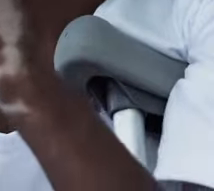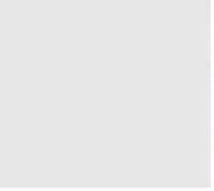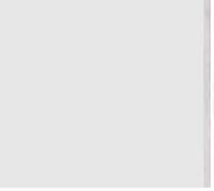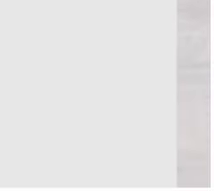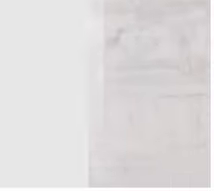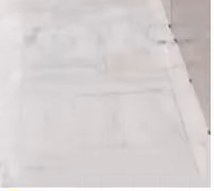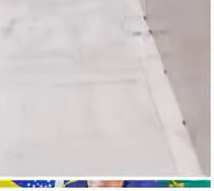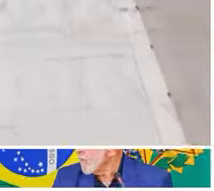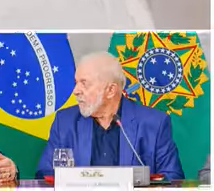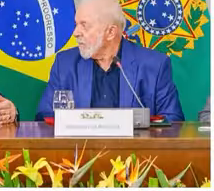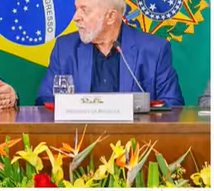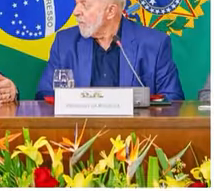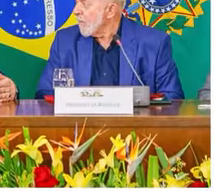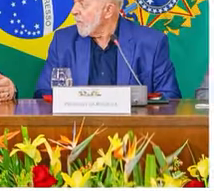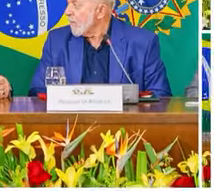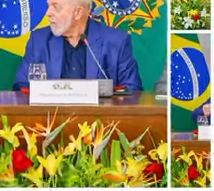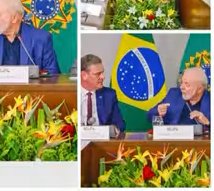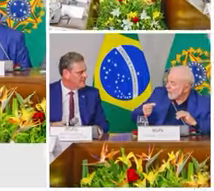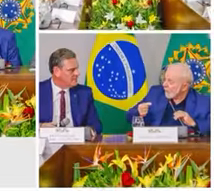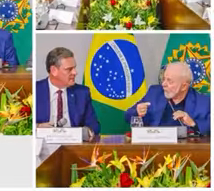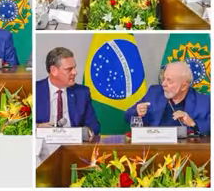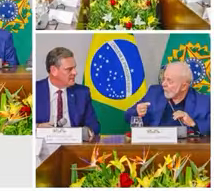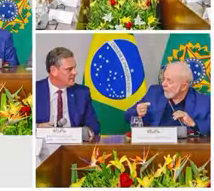Obrigada. Obrigada.